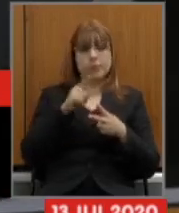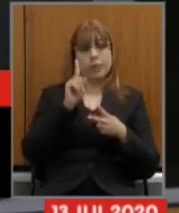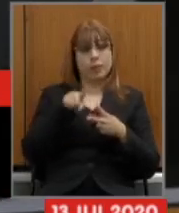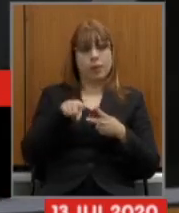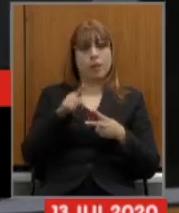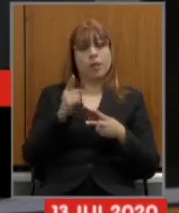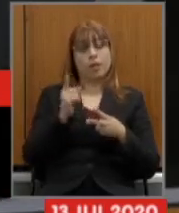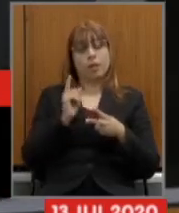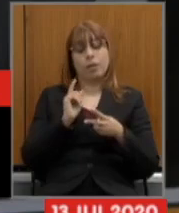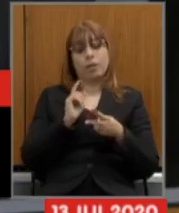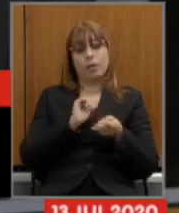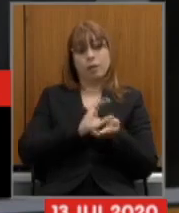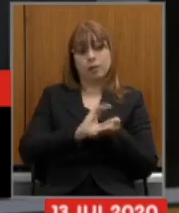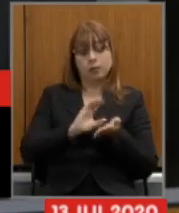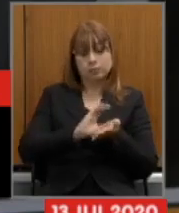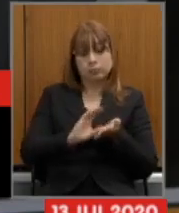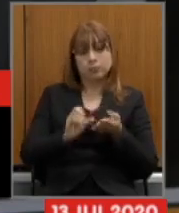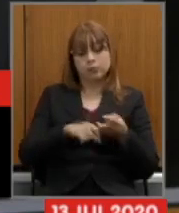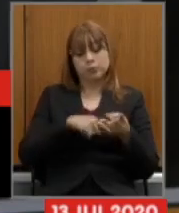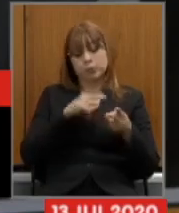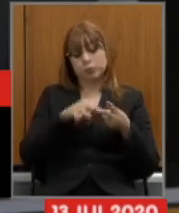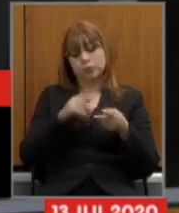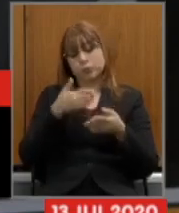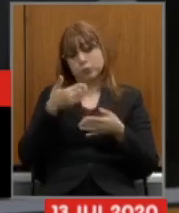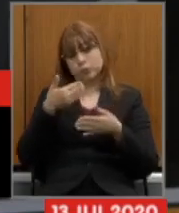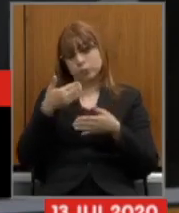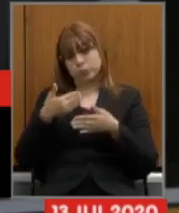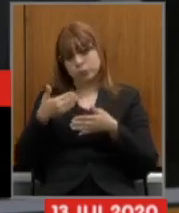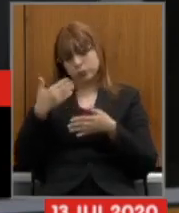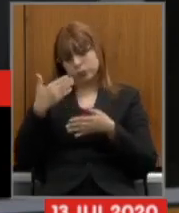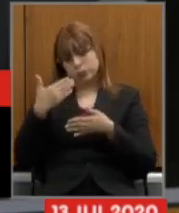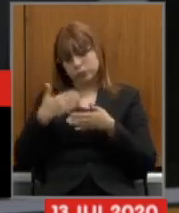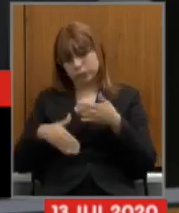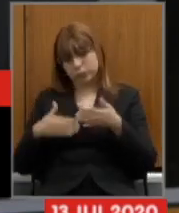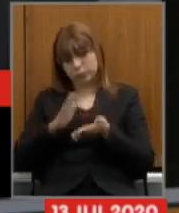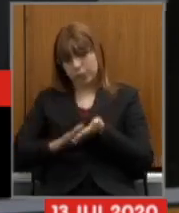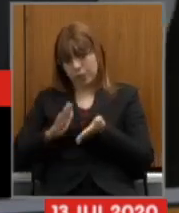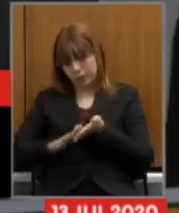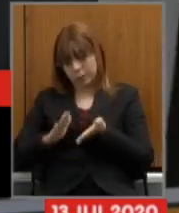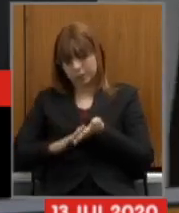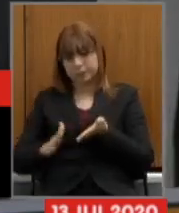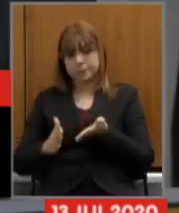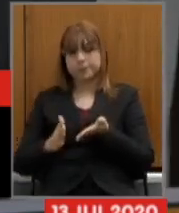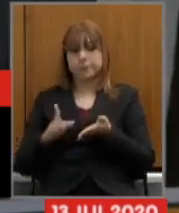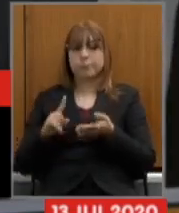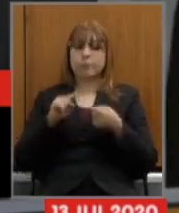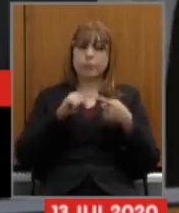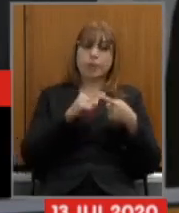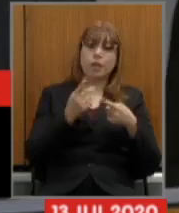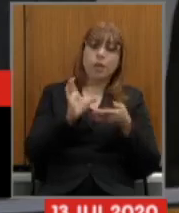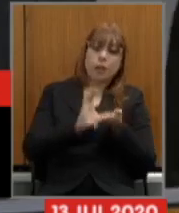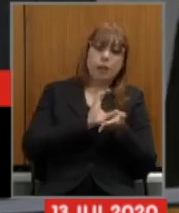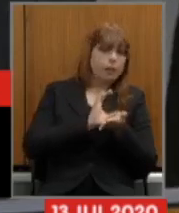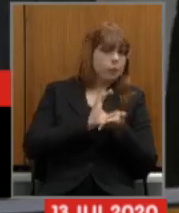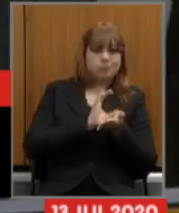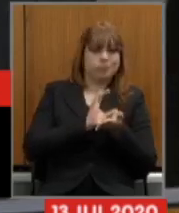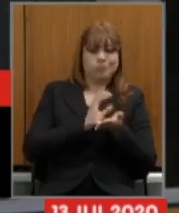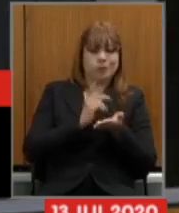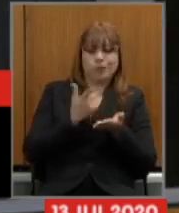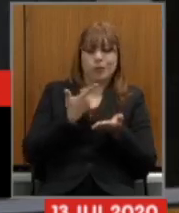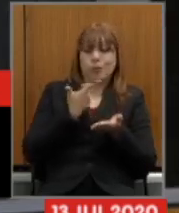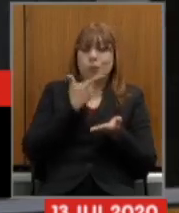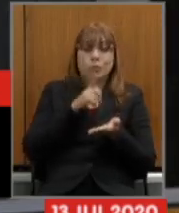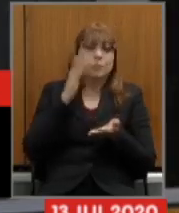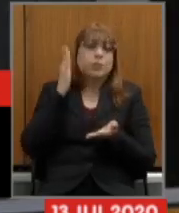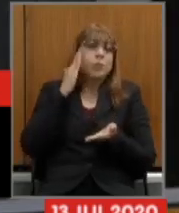a receita é algo sobre o qual nós absolutamente não temos controle a única